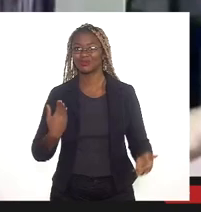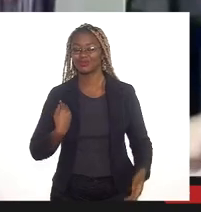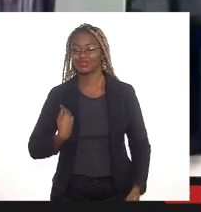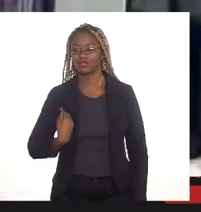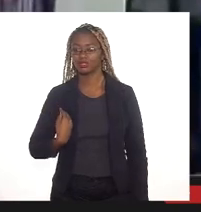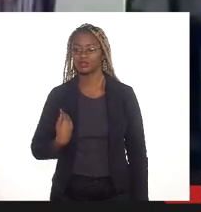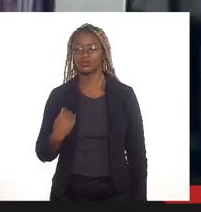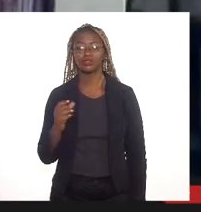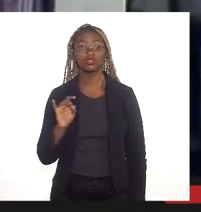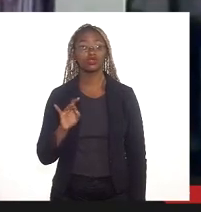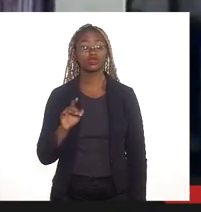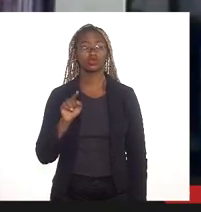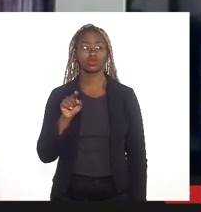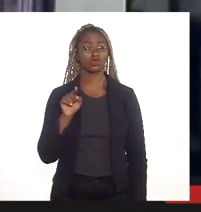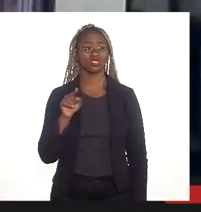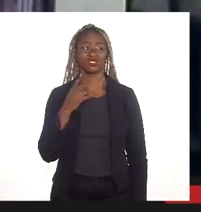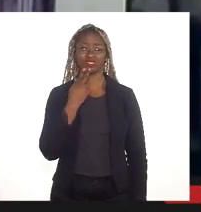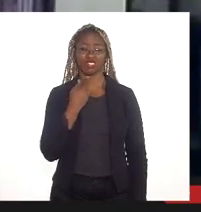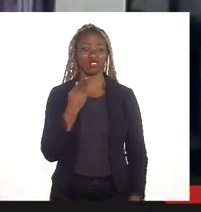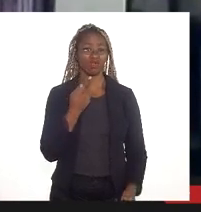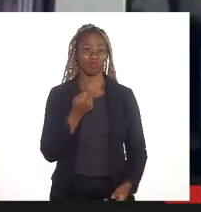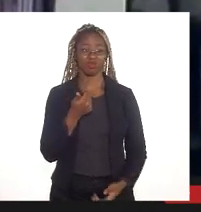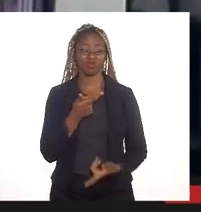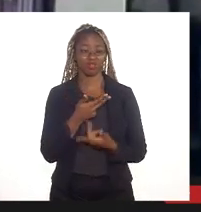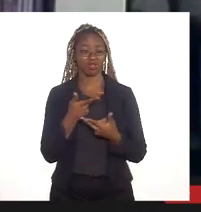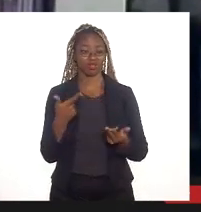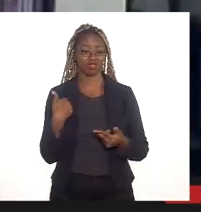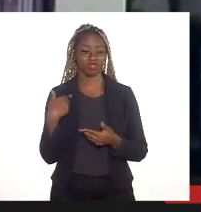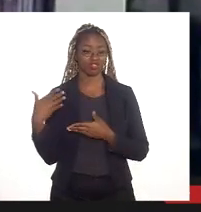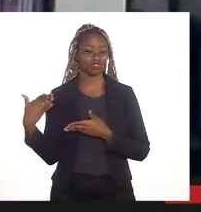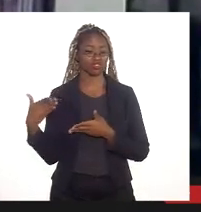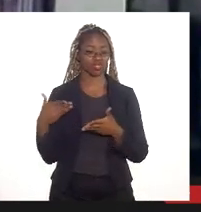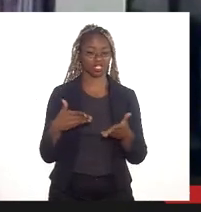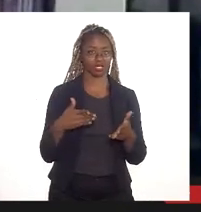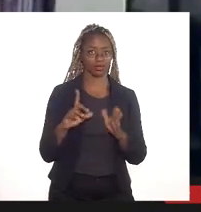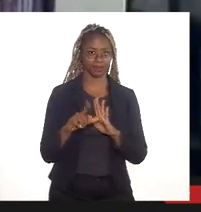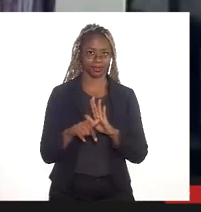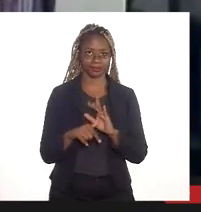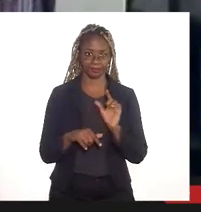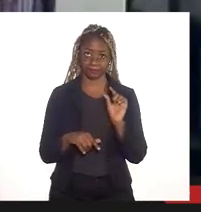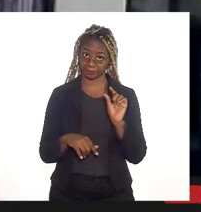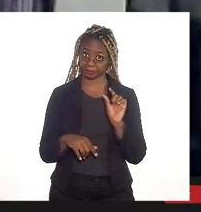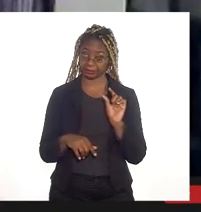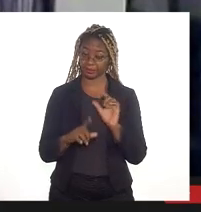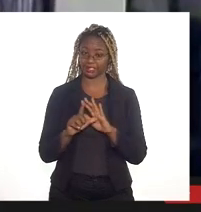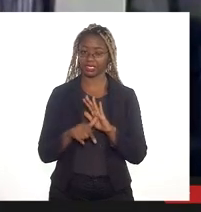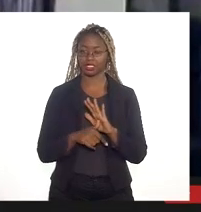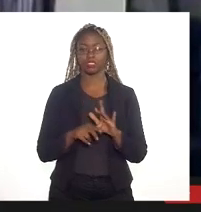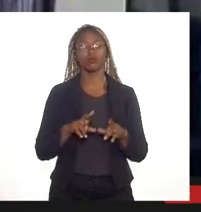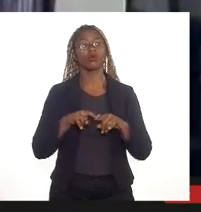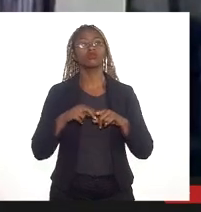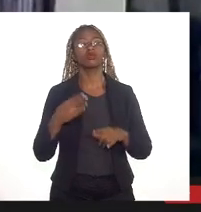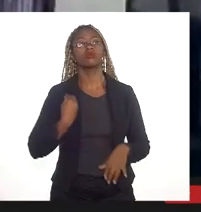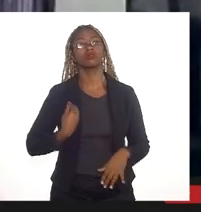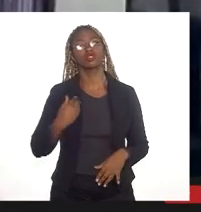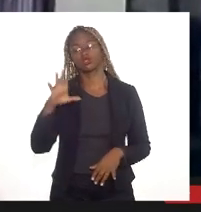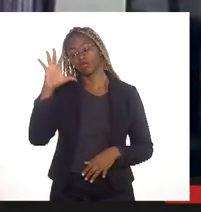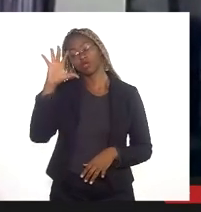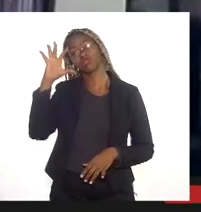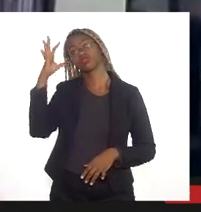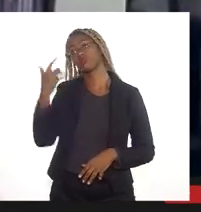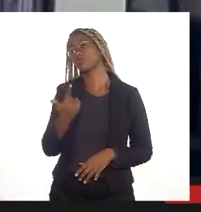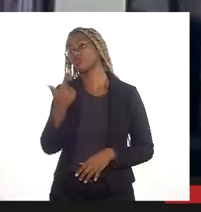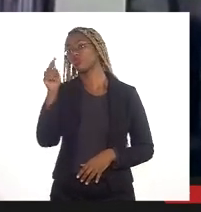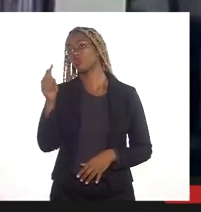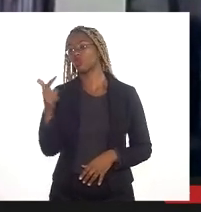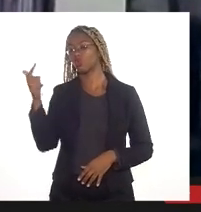pontuar pouca coisa, porque eu cheguei meio atrasado, estava resolvendo outras